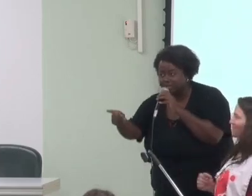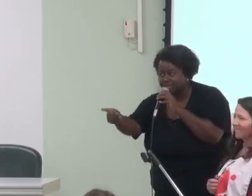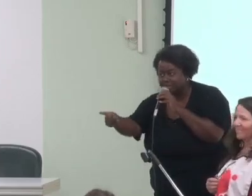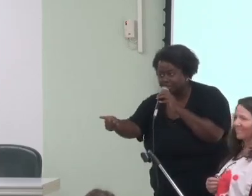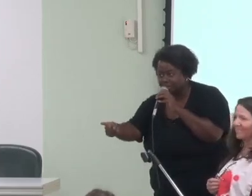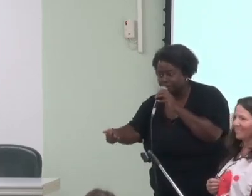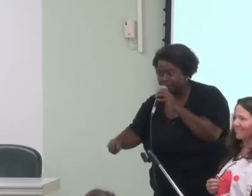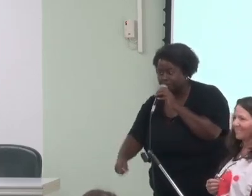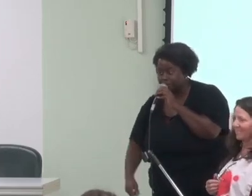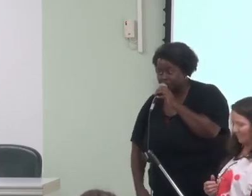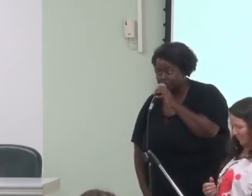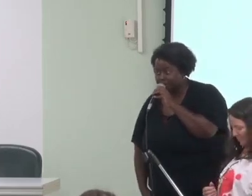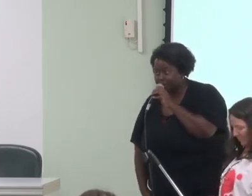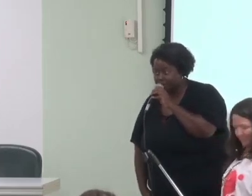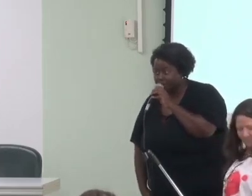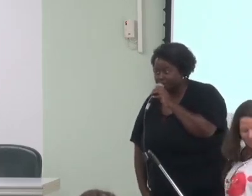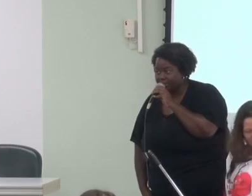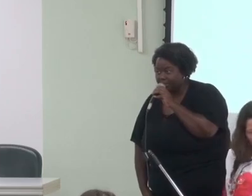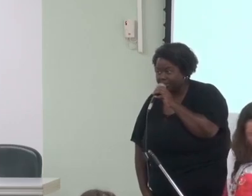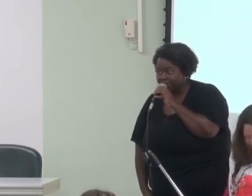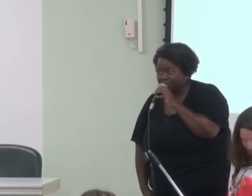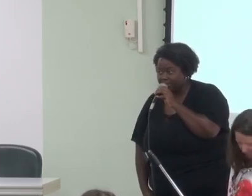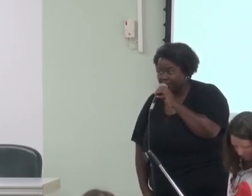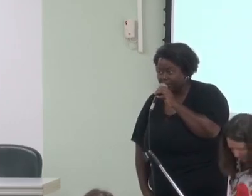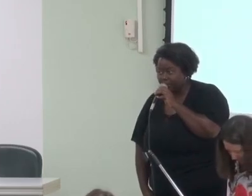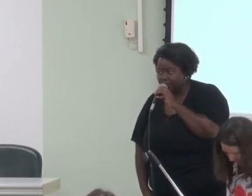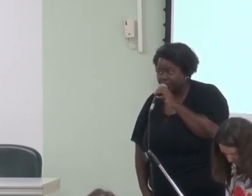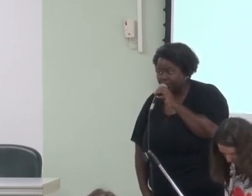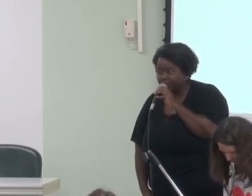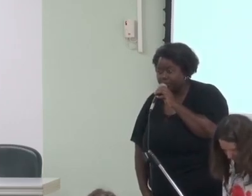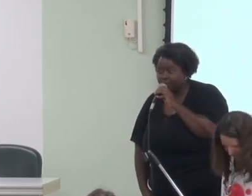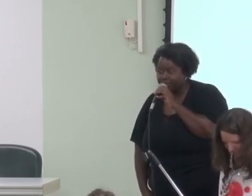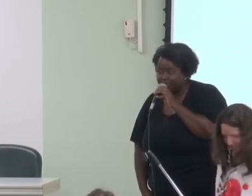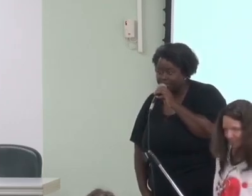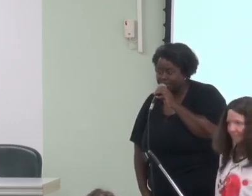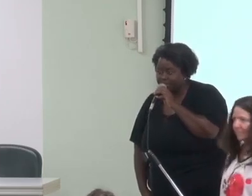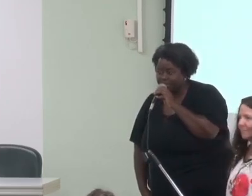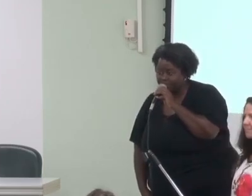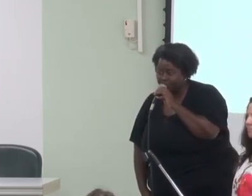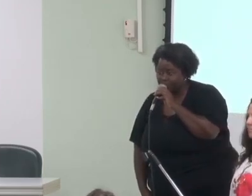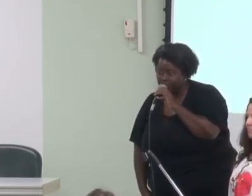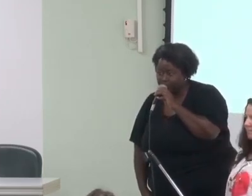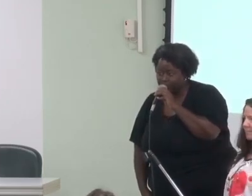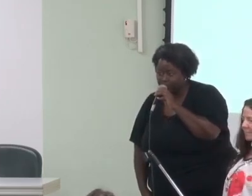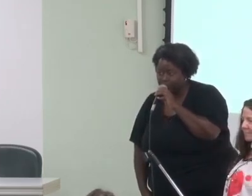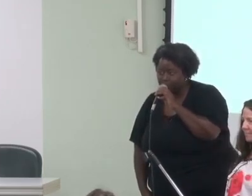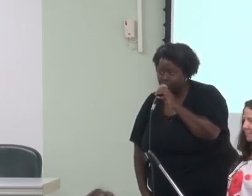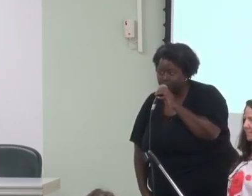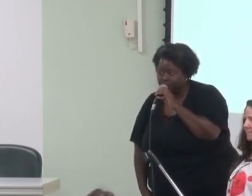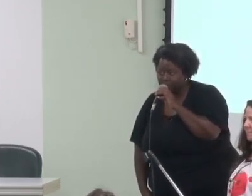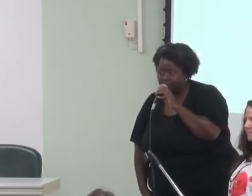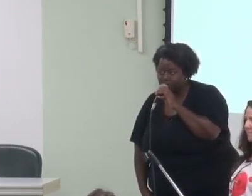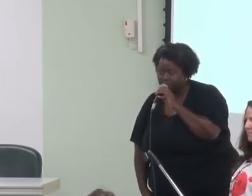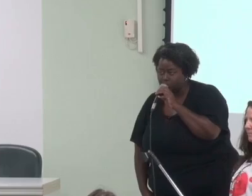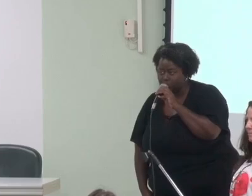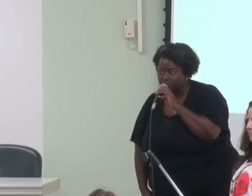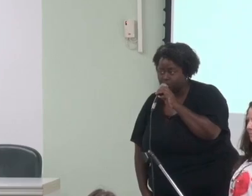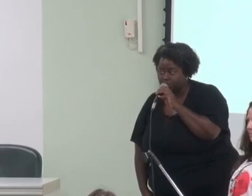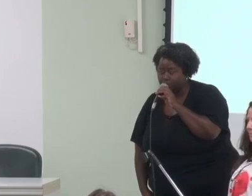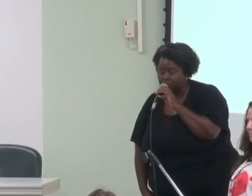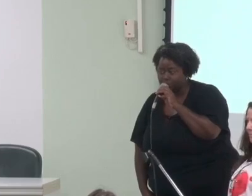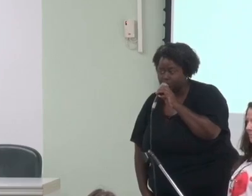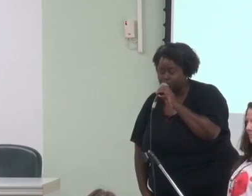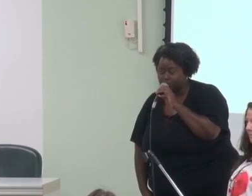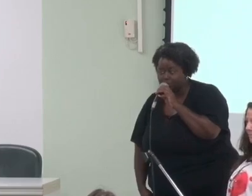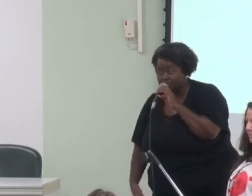eu gostaria também de me posicionar. Eu compreendo também nas comunicações orais. Nós temos um tempo